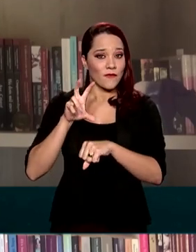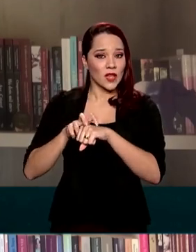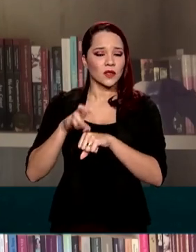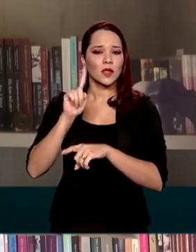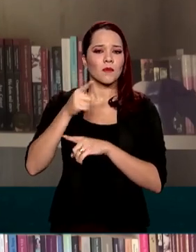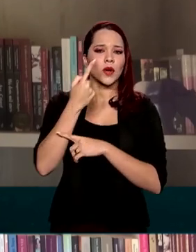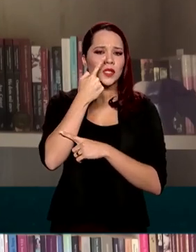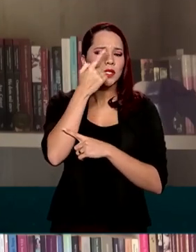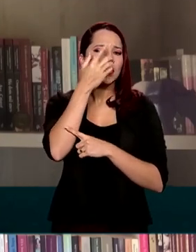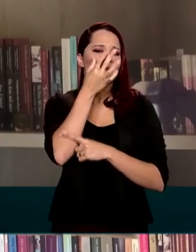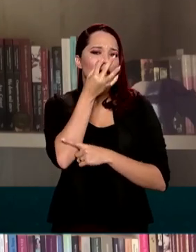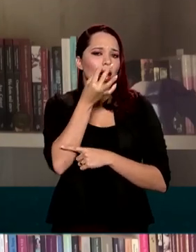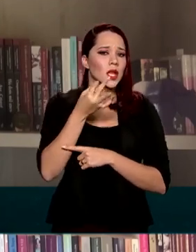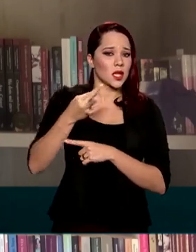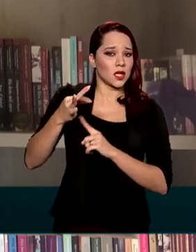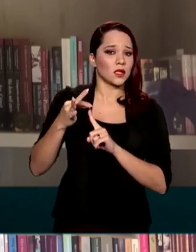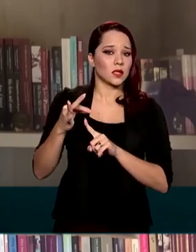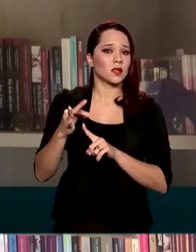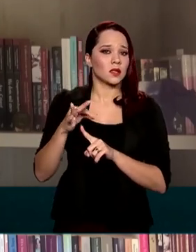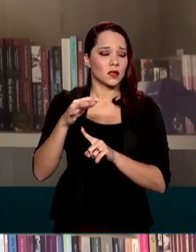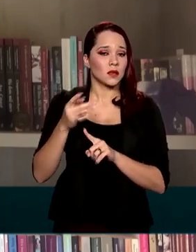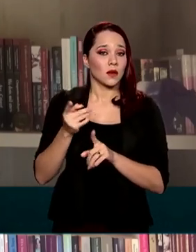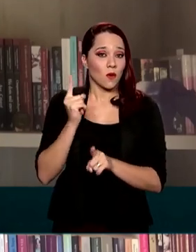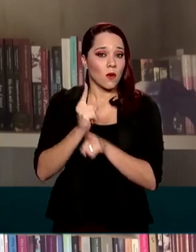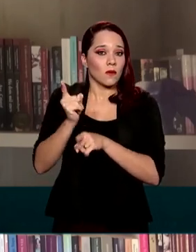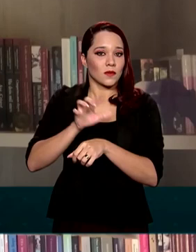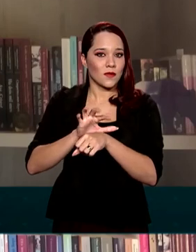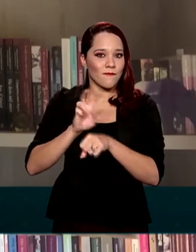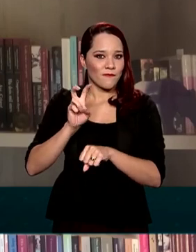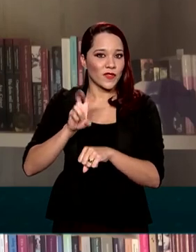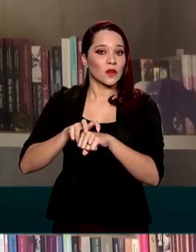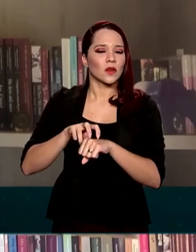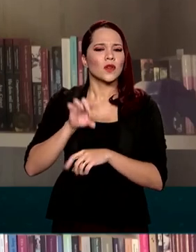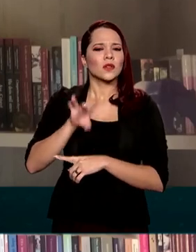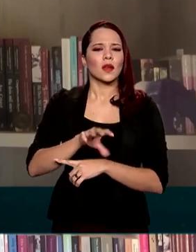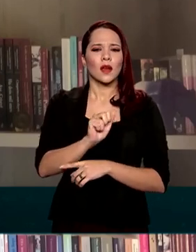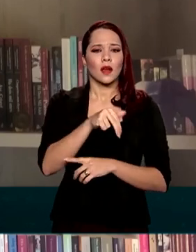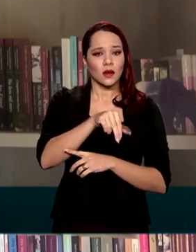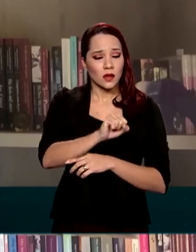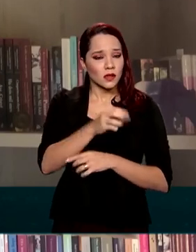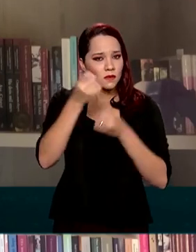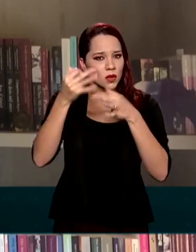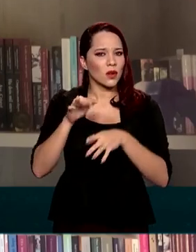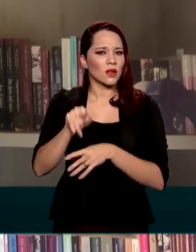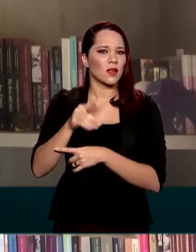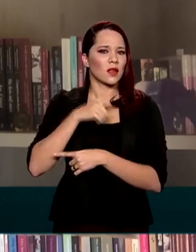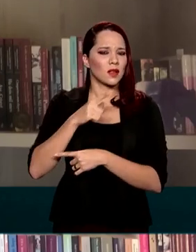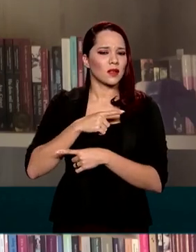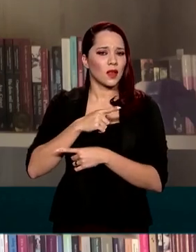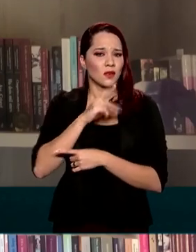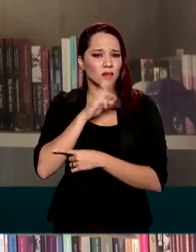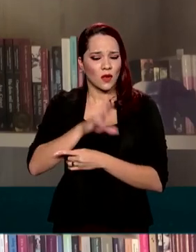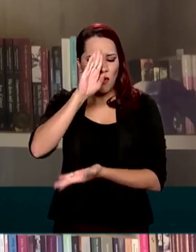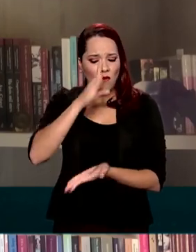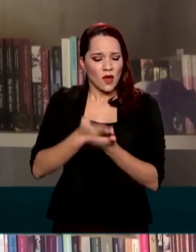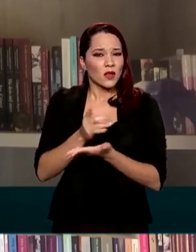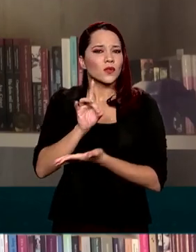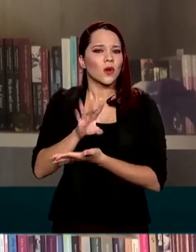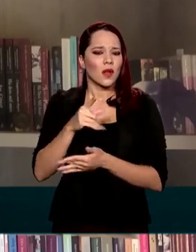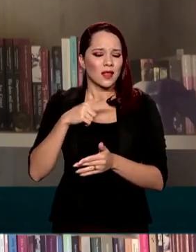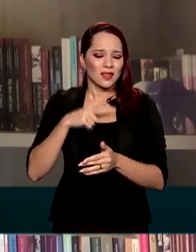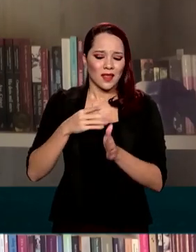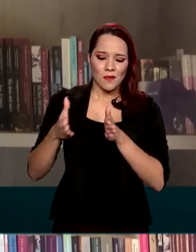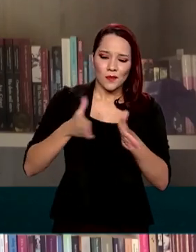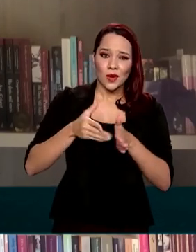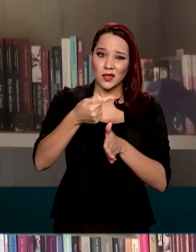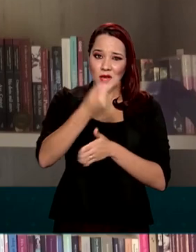garganta e no nariz do paciente. Mas, segundo a ANS, esse tipo de exame tem resultado confiável só até o sétimo dia